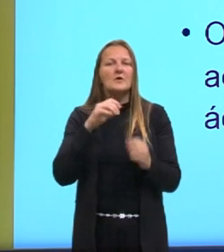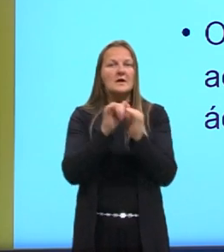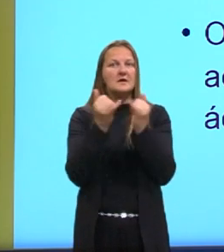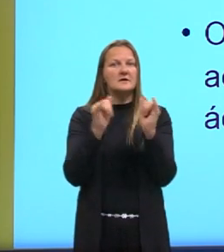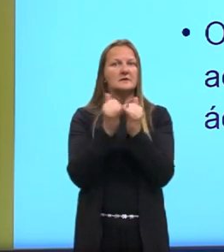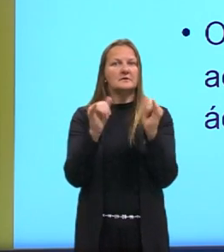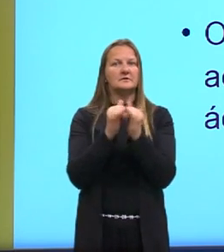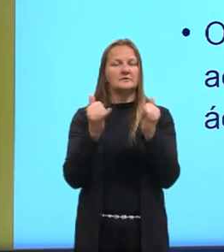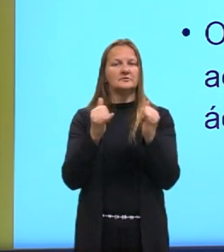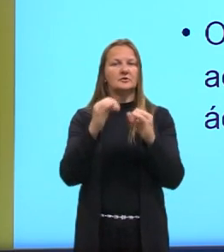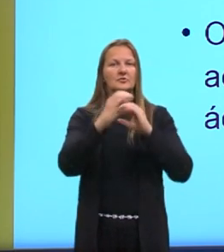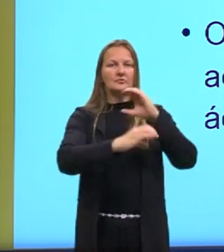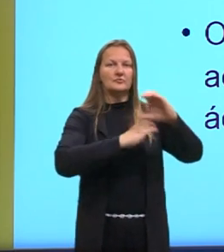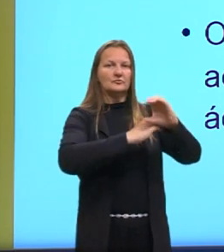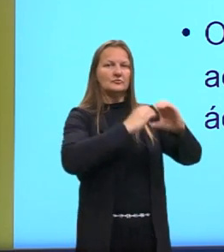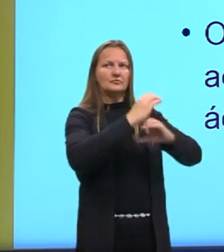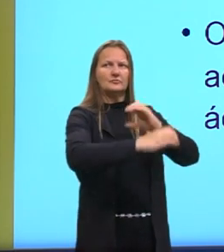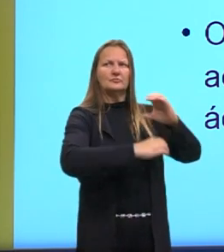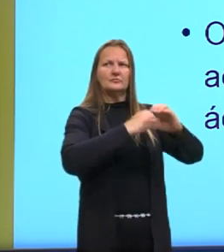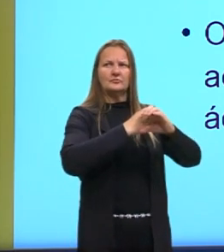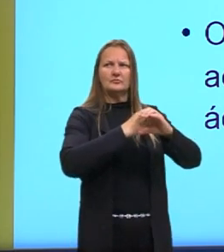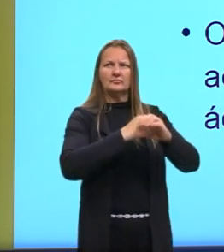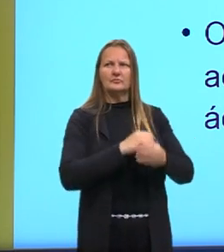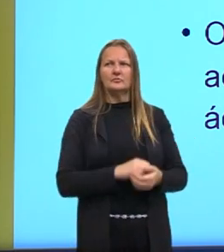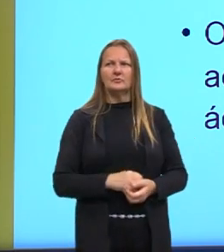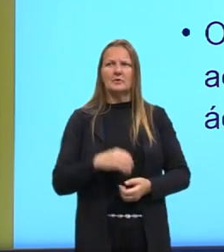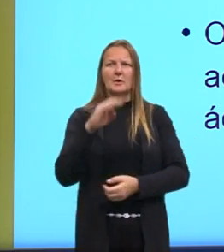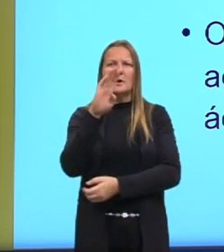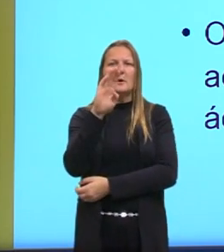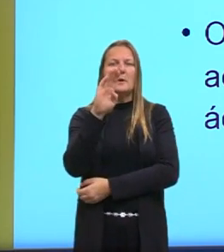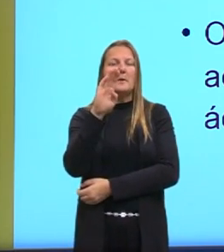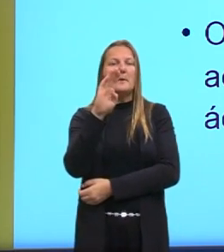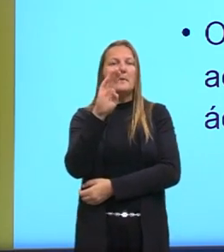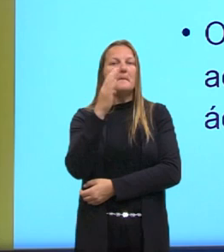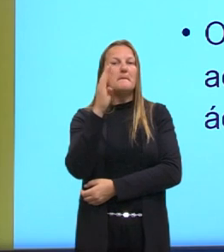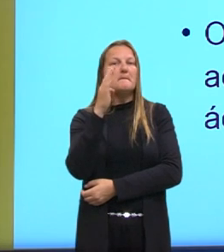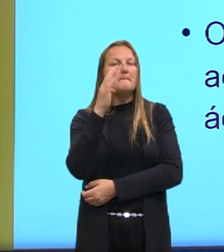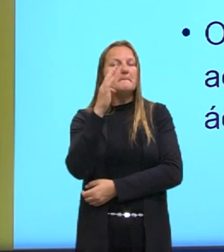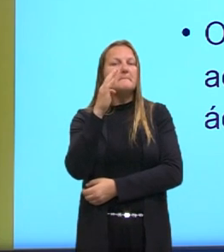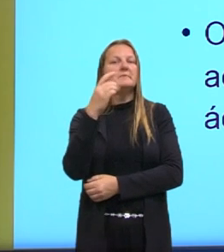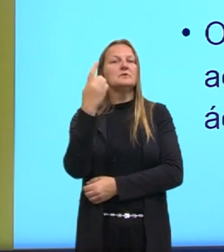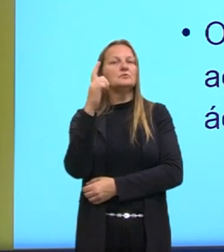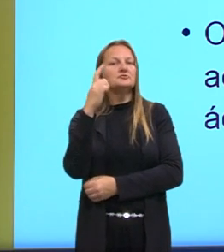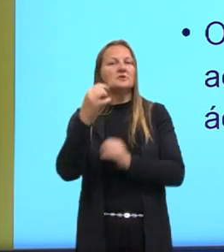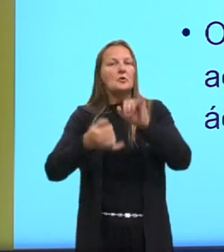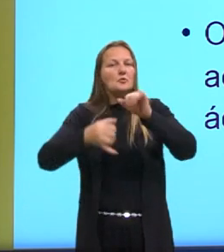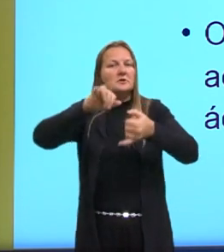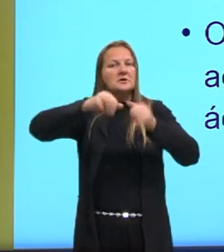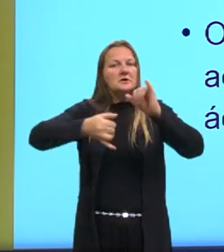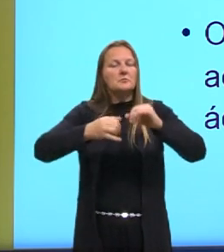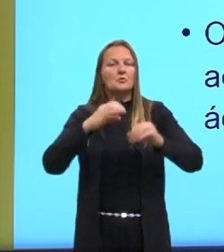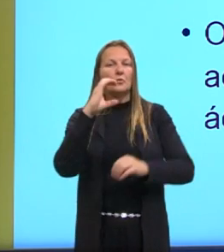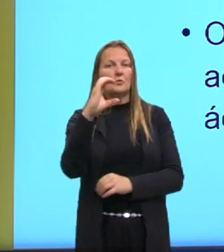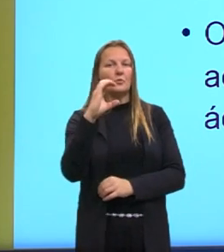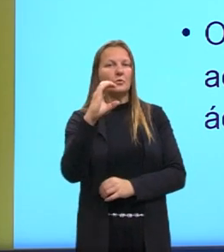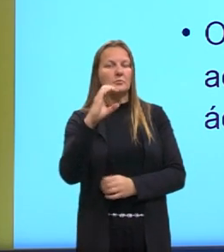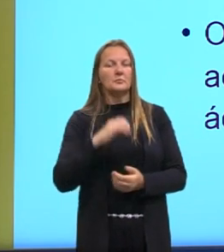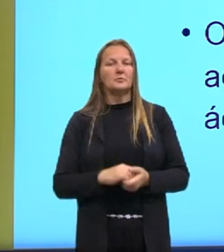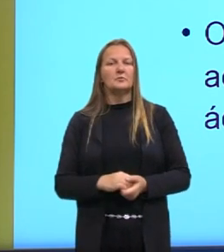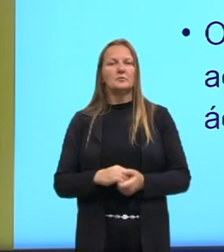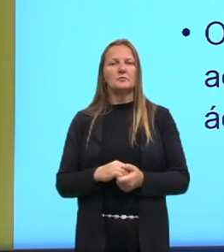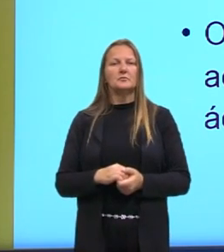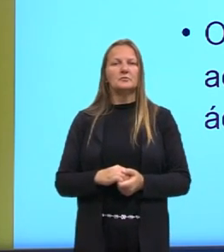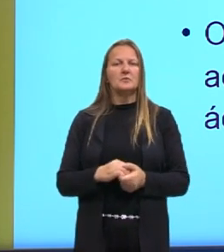proveniente do ciclo, ciclo, ciclo, biogeoquímico do carbono. Ou seja, durante os processos de